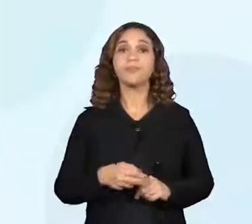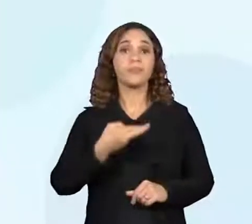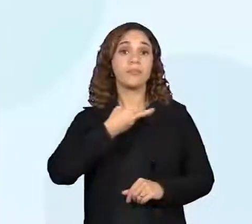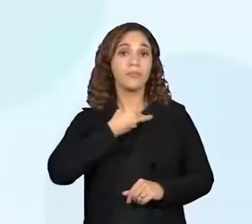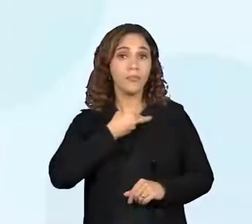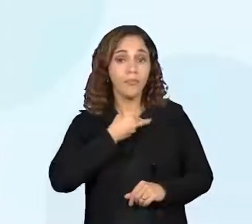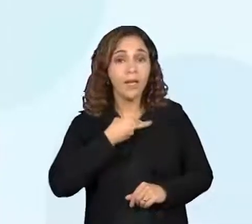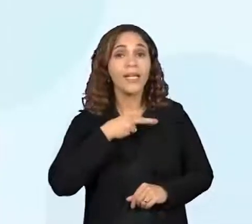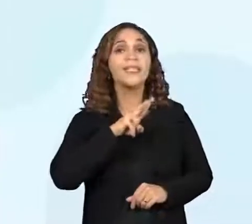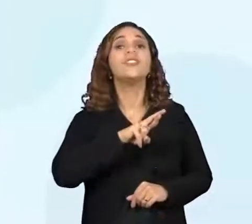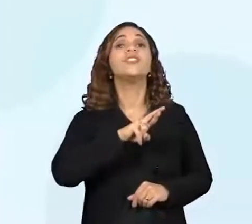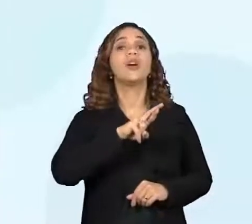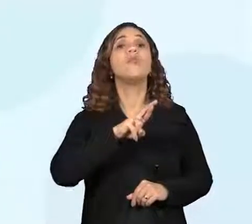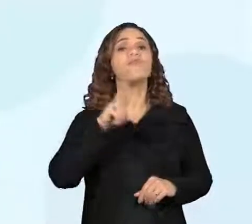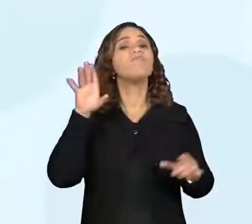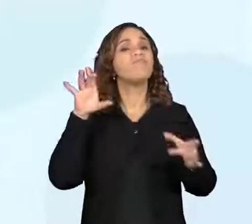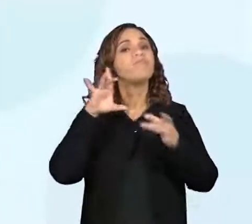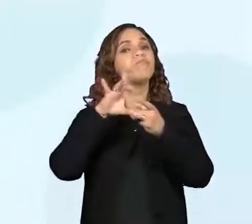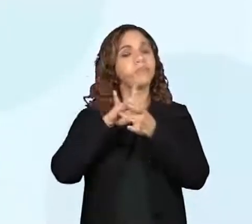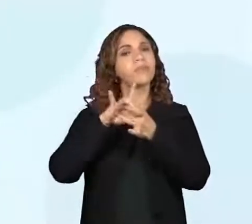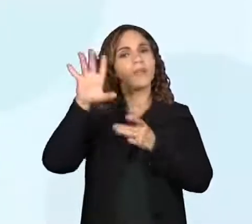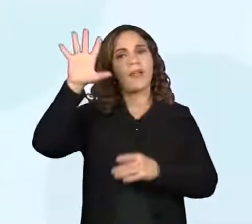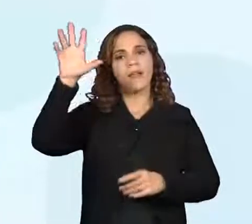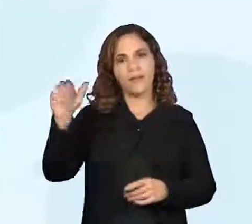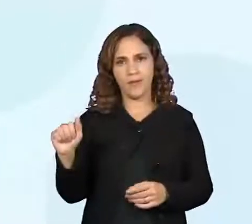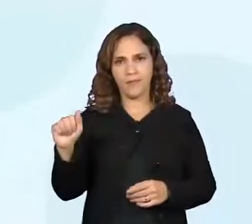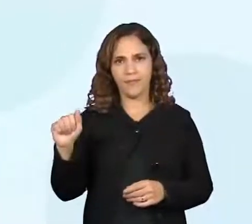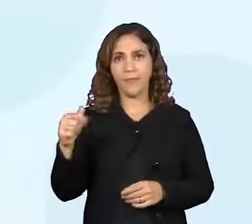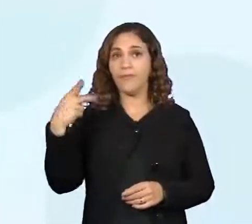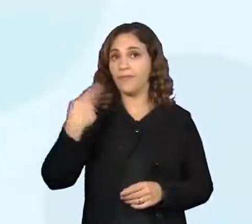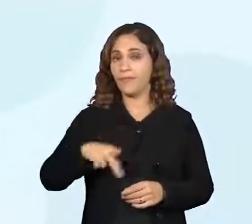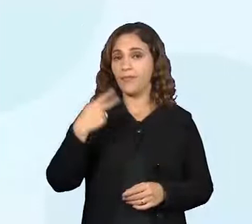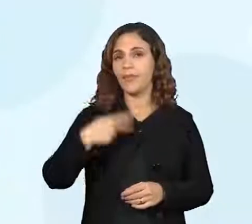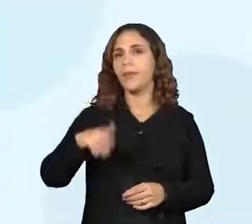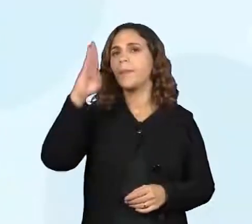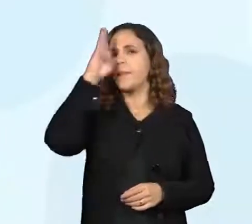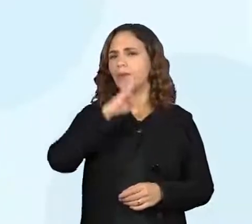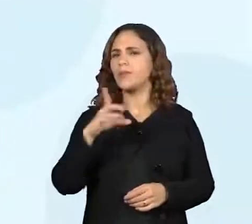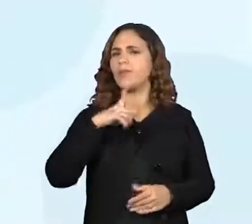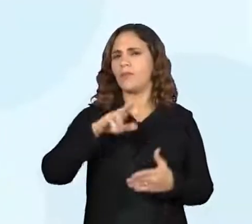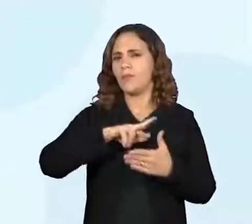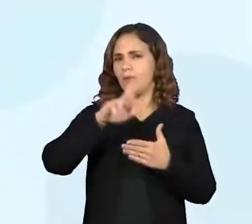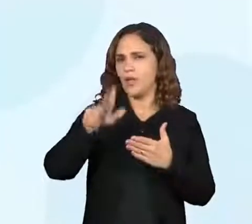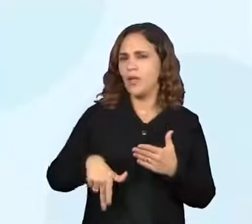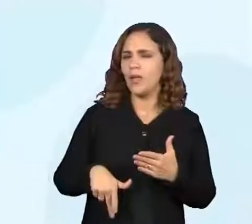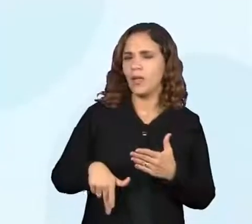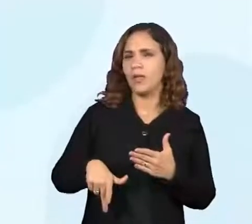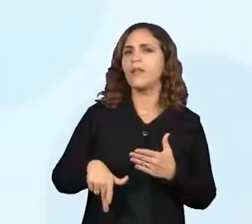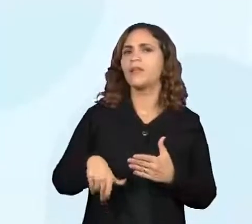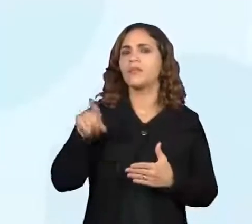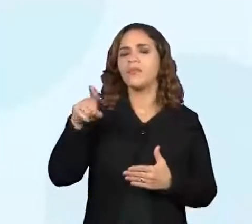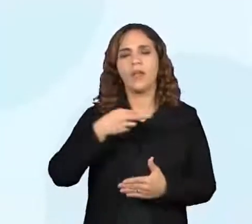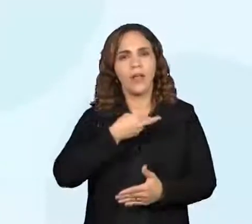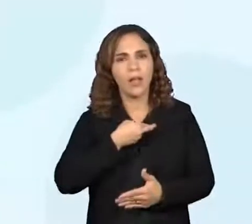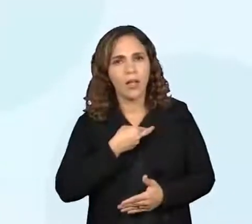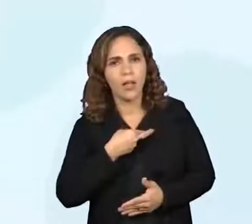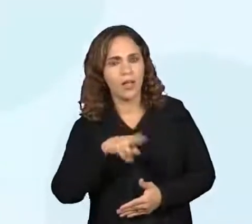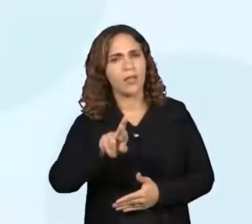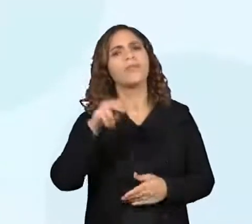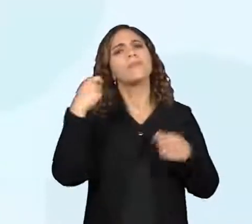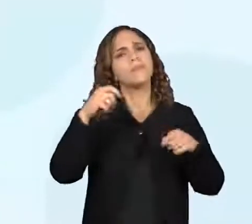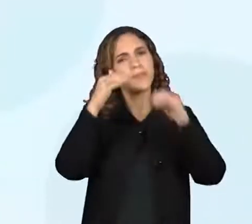Religião de matriz africana. Aqui no Brasil, a gente tem bastante religião de matriz africana que deve ser